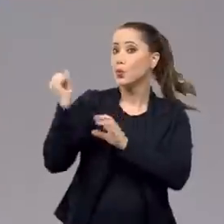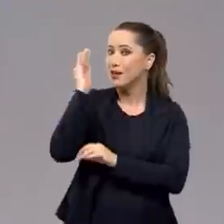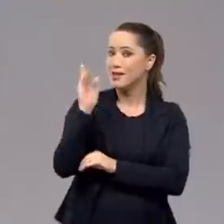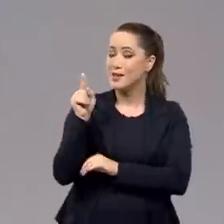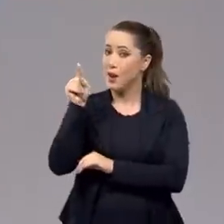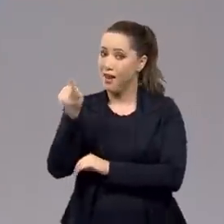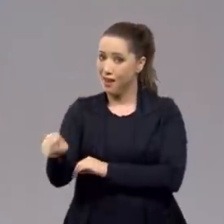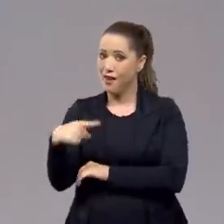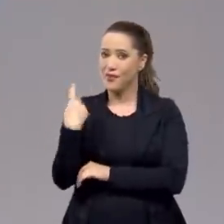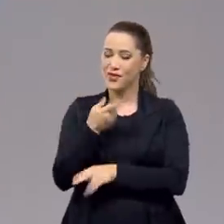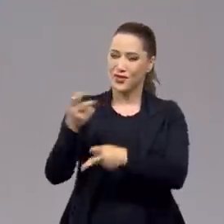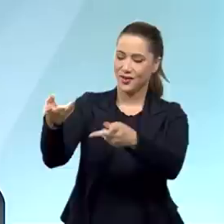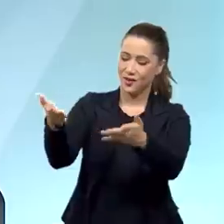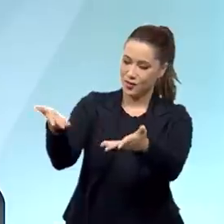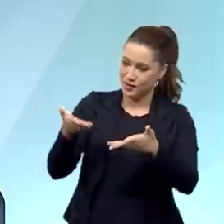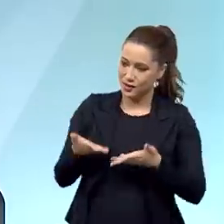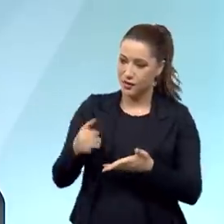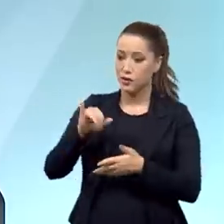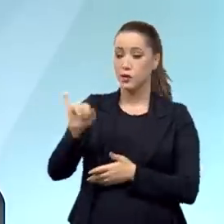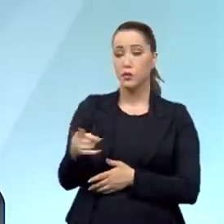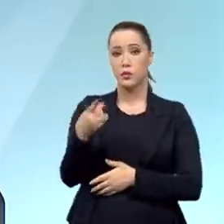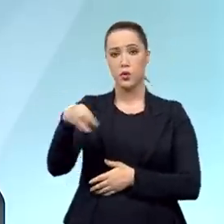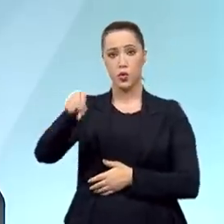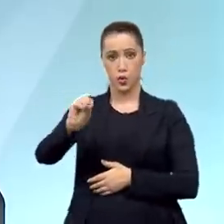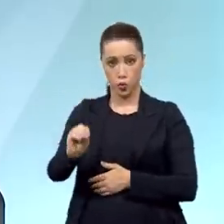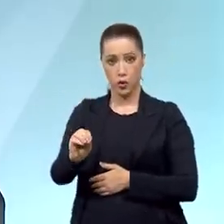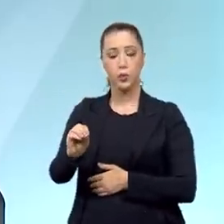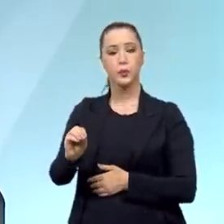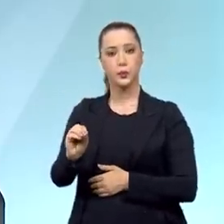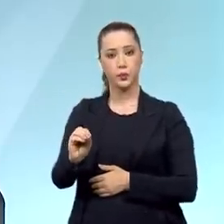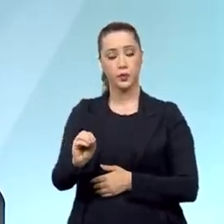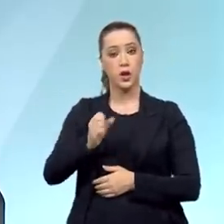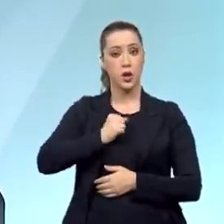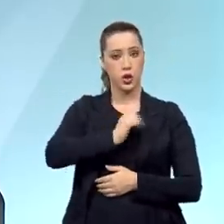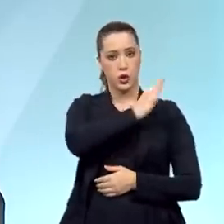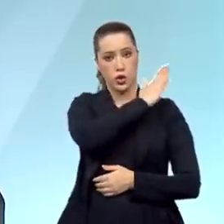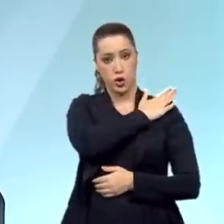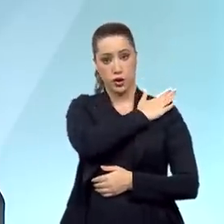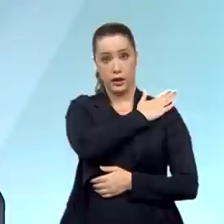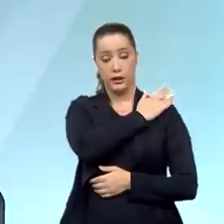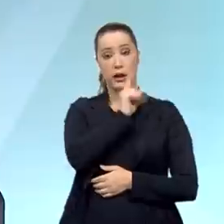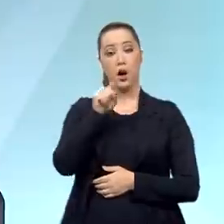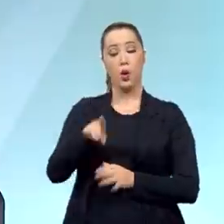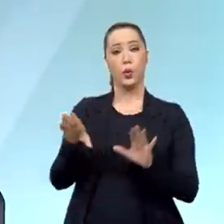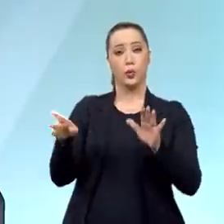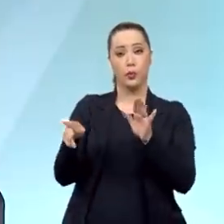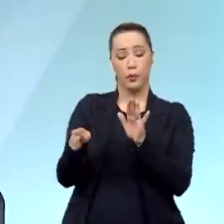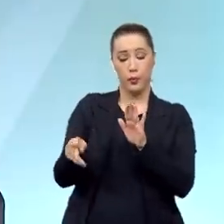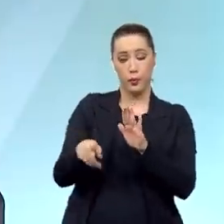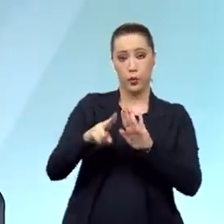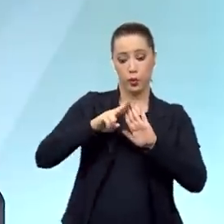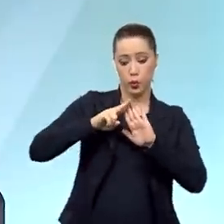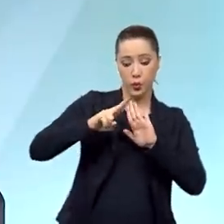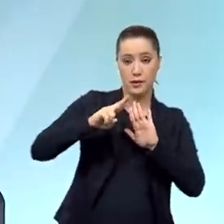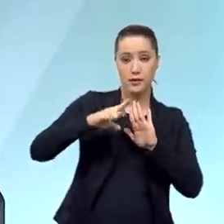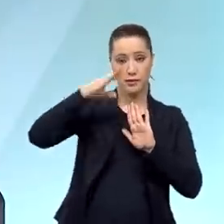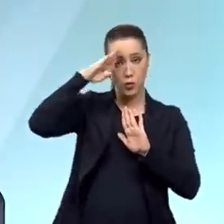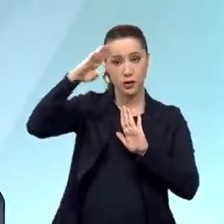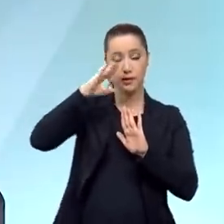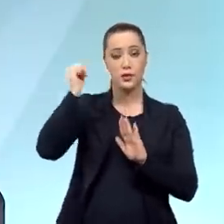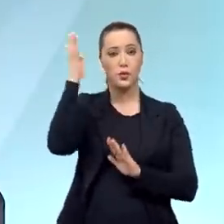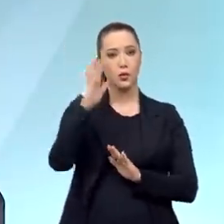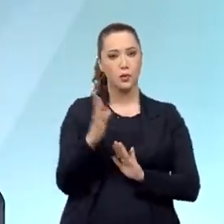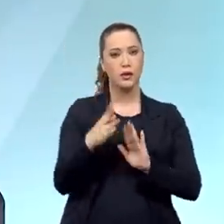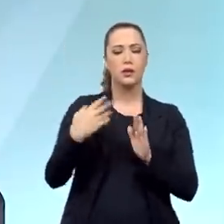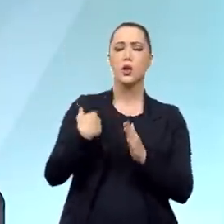Brasileira, nós recebemos João Denison Maia Correia, general de Brigada do Exército Brasileiro e estudioso da História